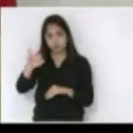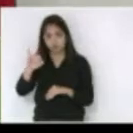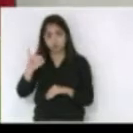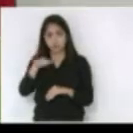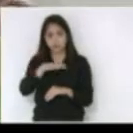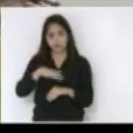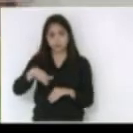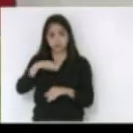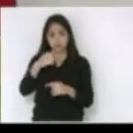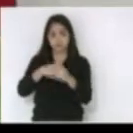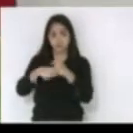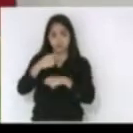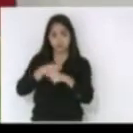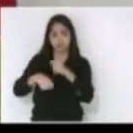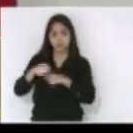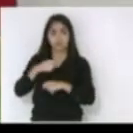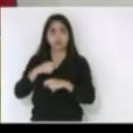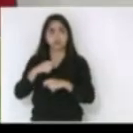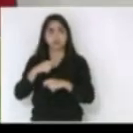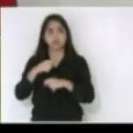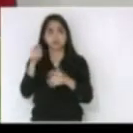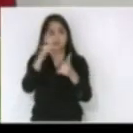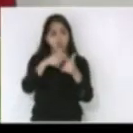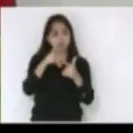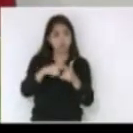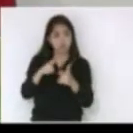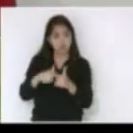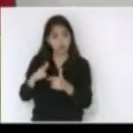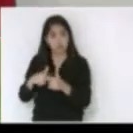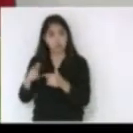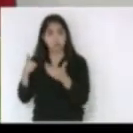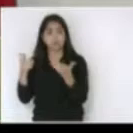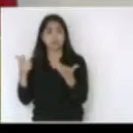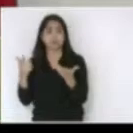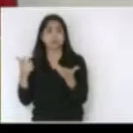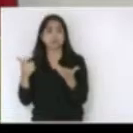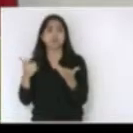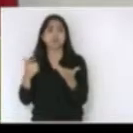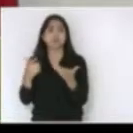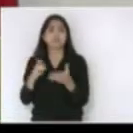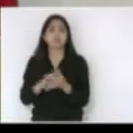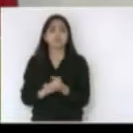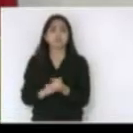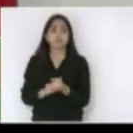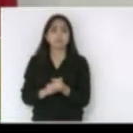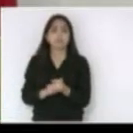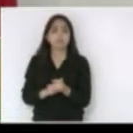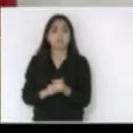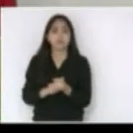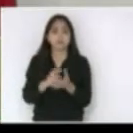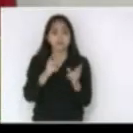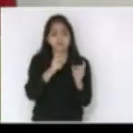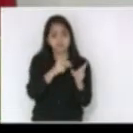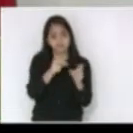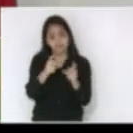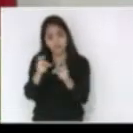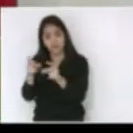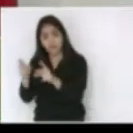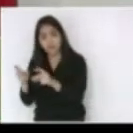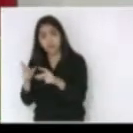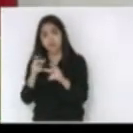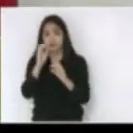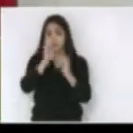pacotes o entreguismo enfim vendendo empresas